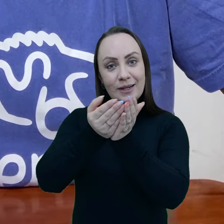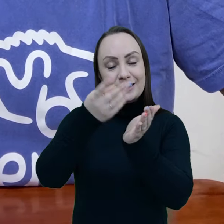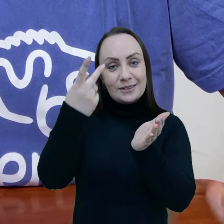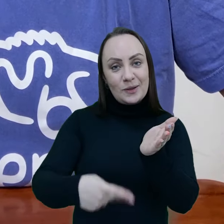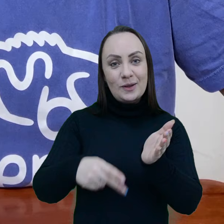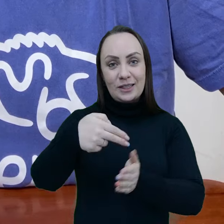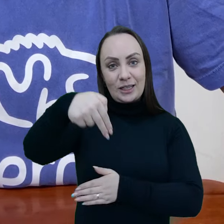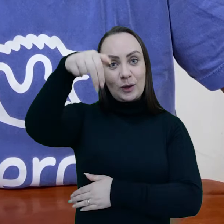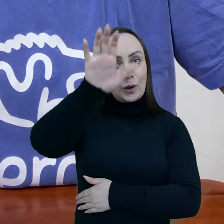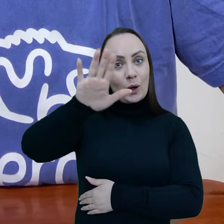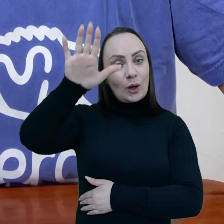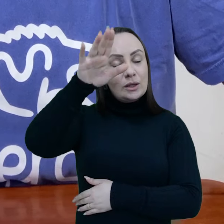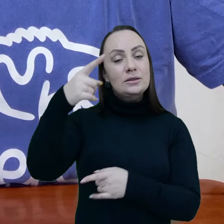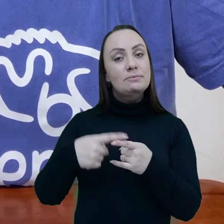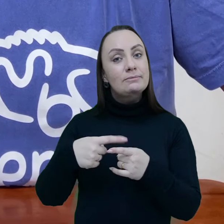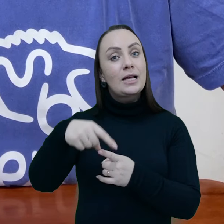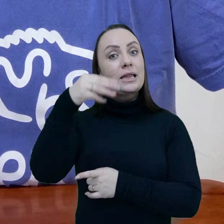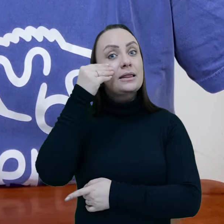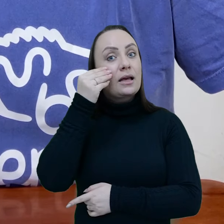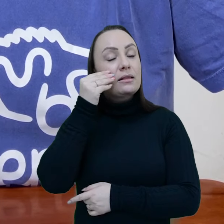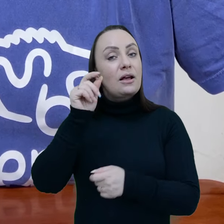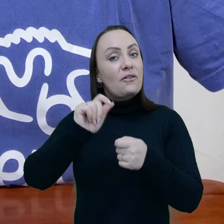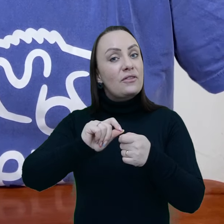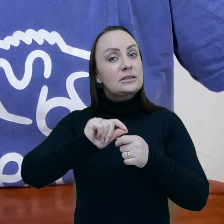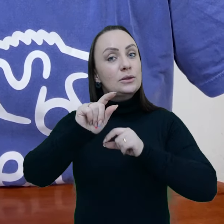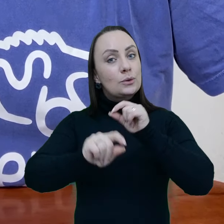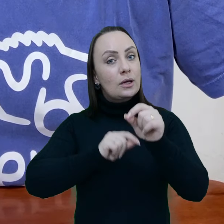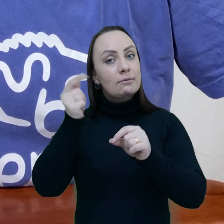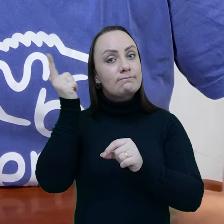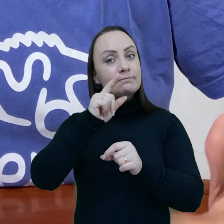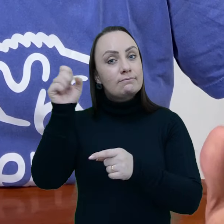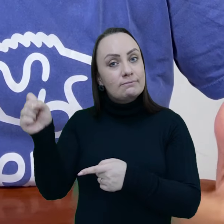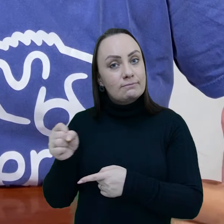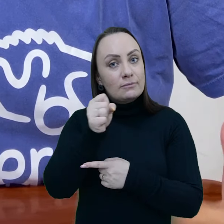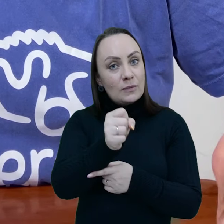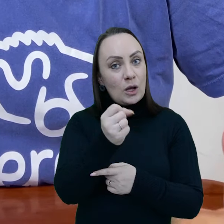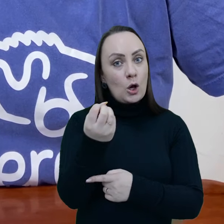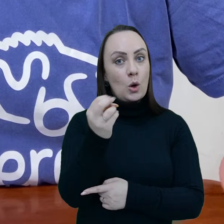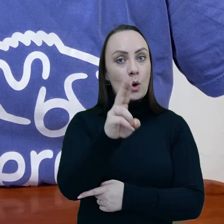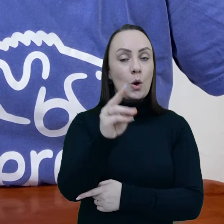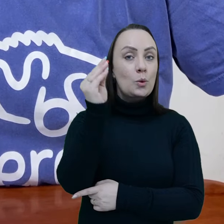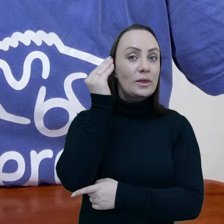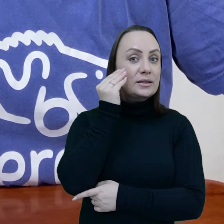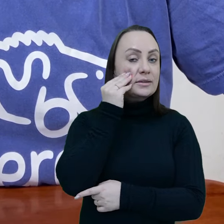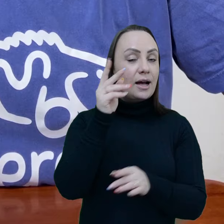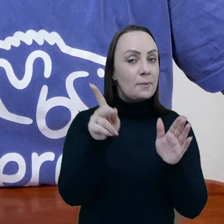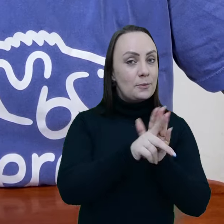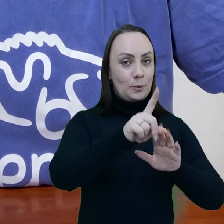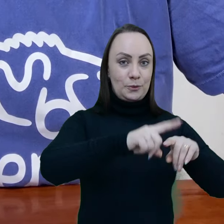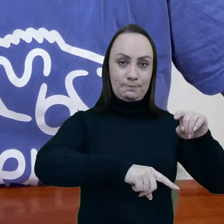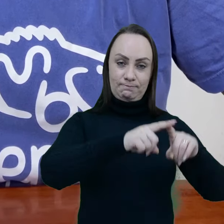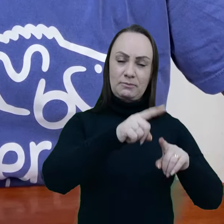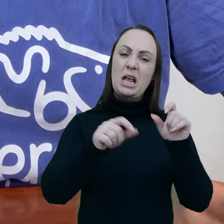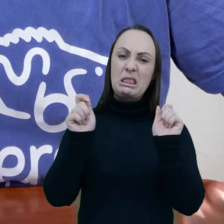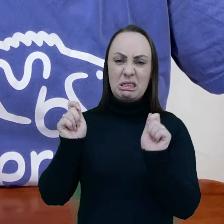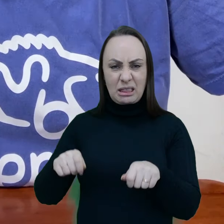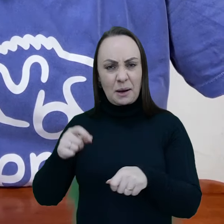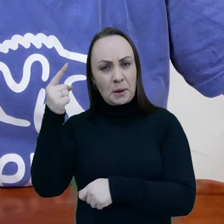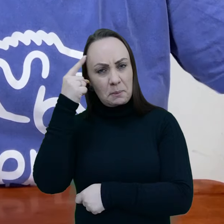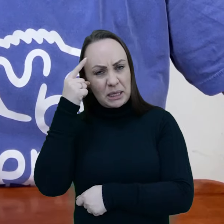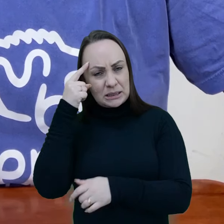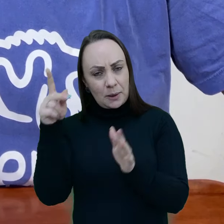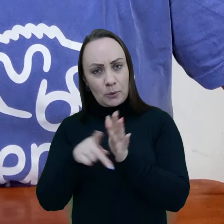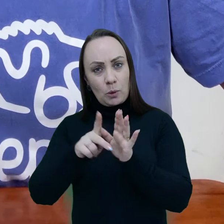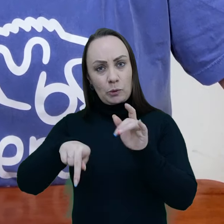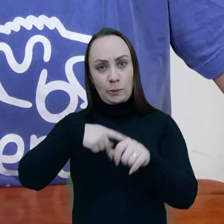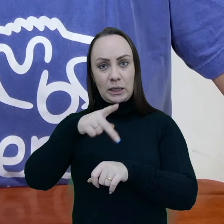armadores e donos de embarcações daqui do Norte, para se tentar fazer com que a gente consiga, pelo menos, implementar ou testar esses